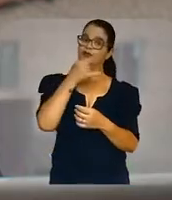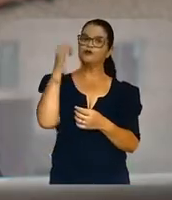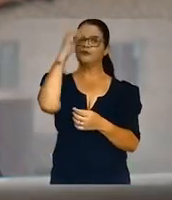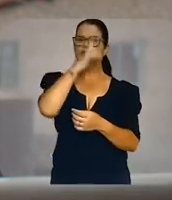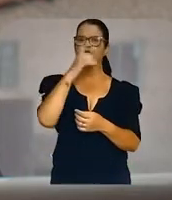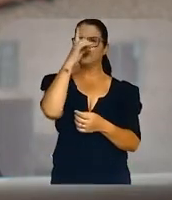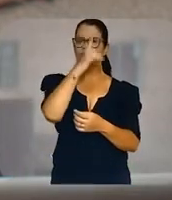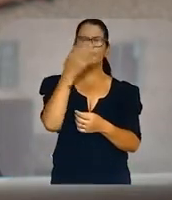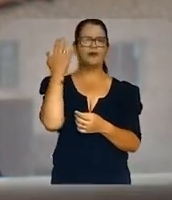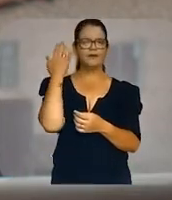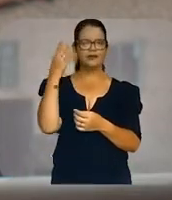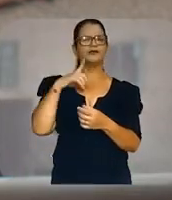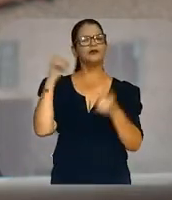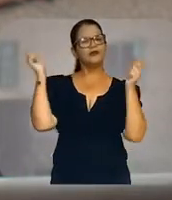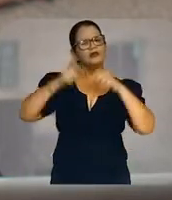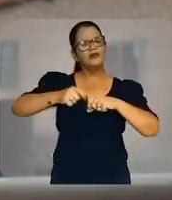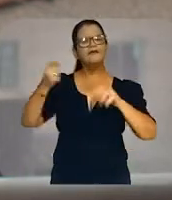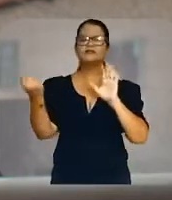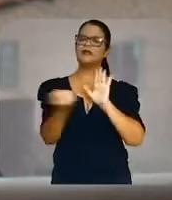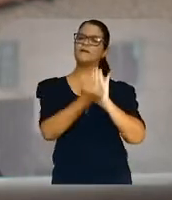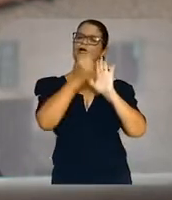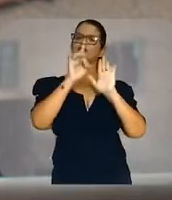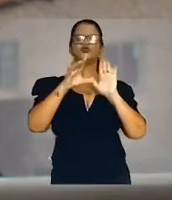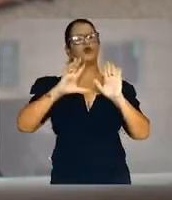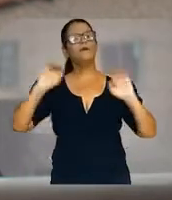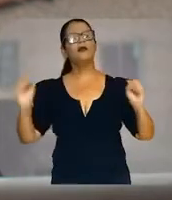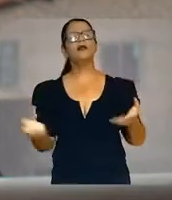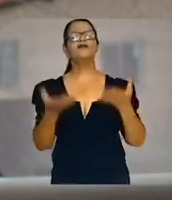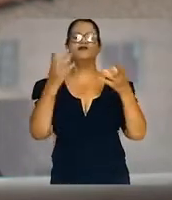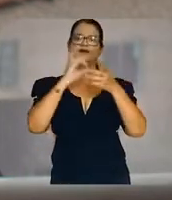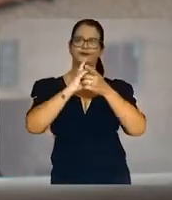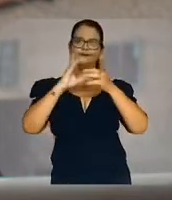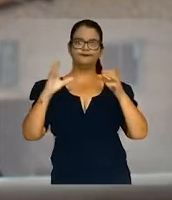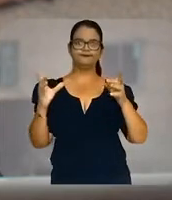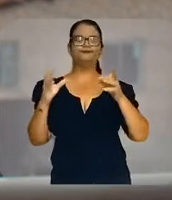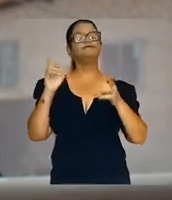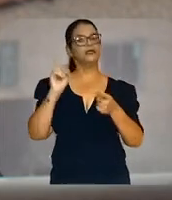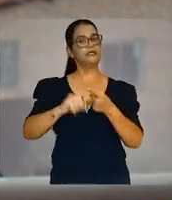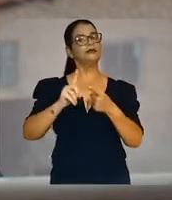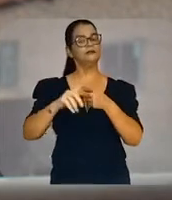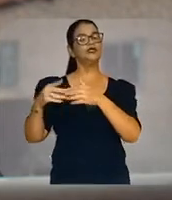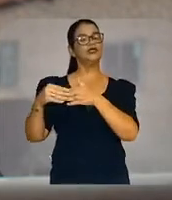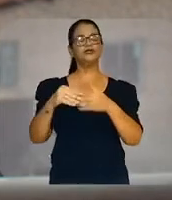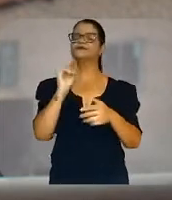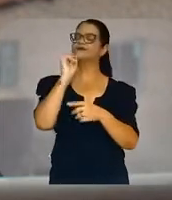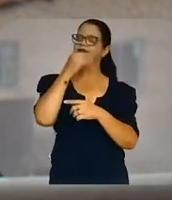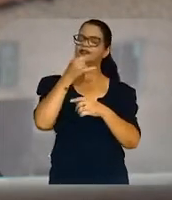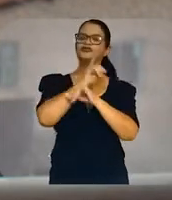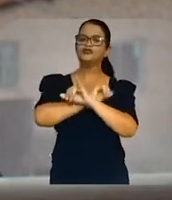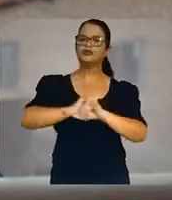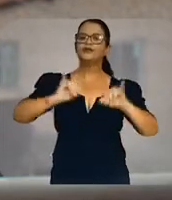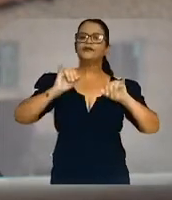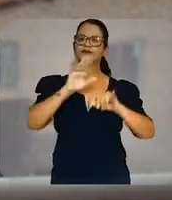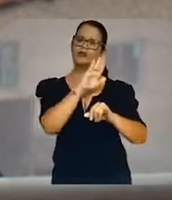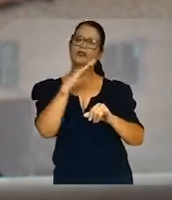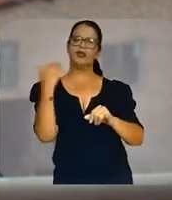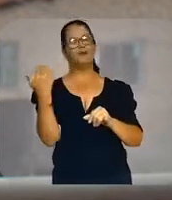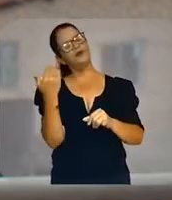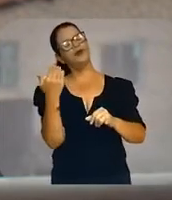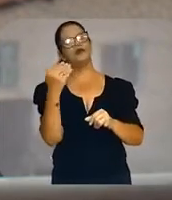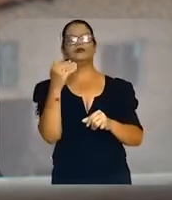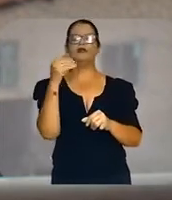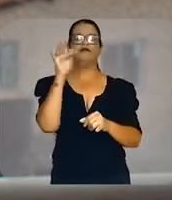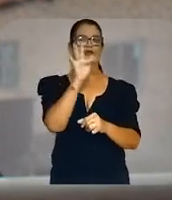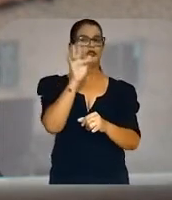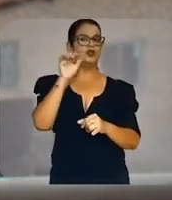Infelizmente, o domingo passado, que deveria ser marcado apenas pela festa da democracia, também nos trouxe a triste notícia da morte de Fernando